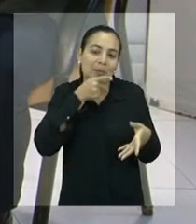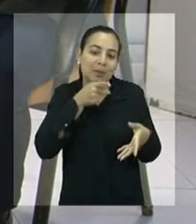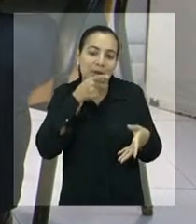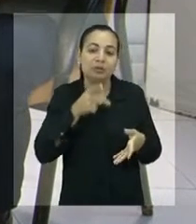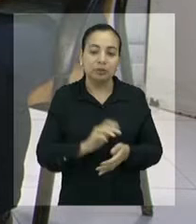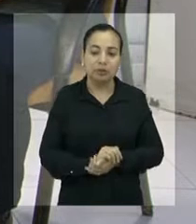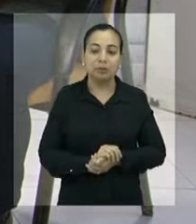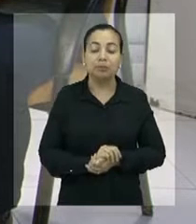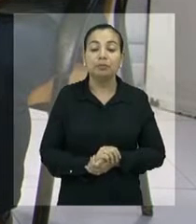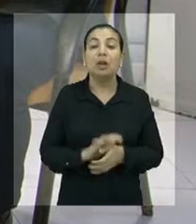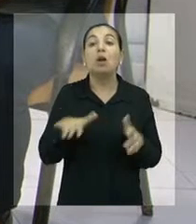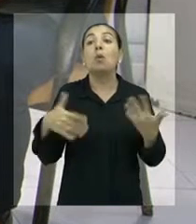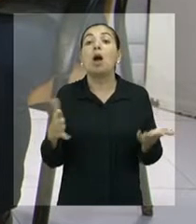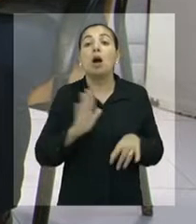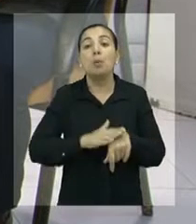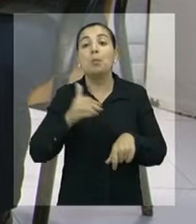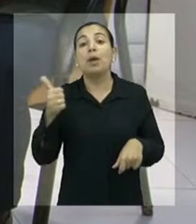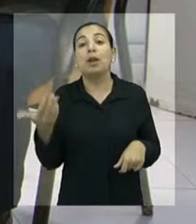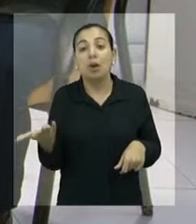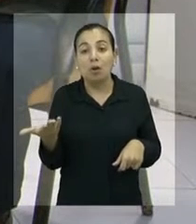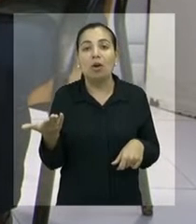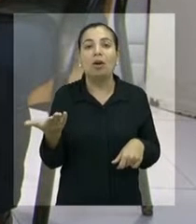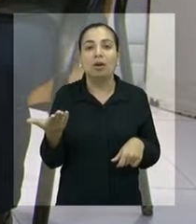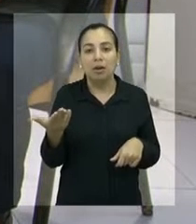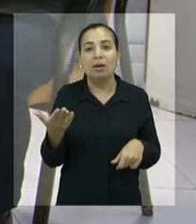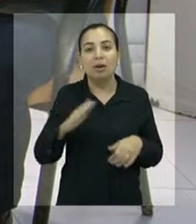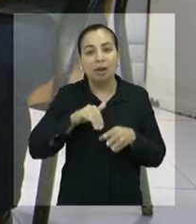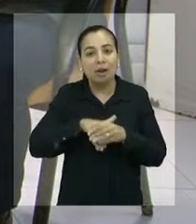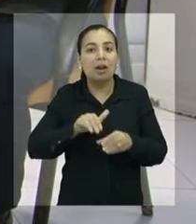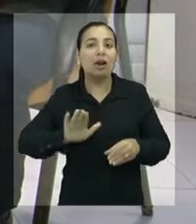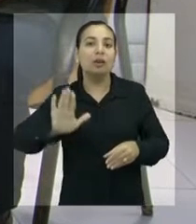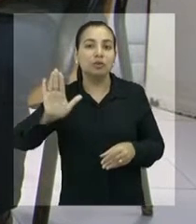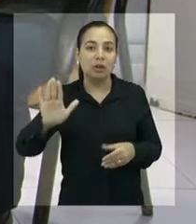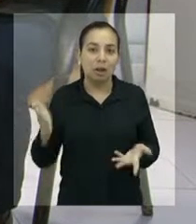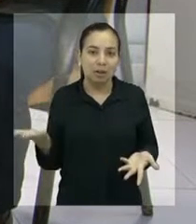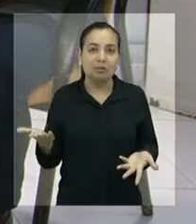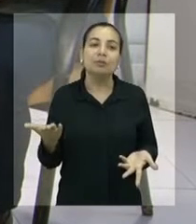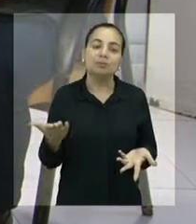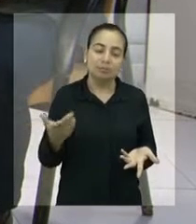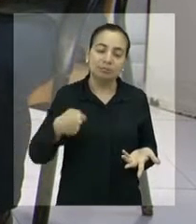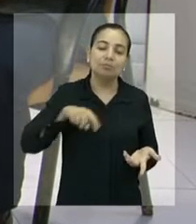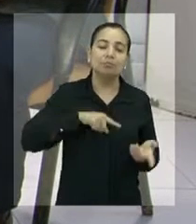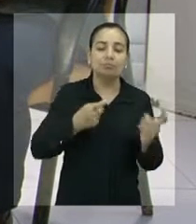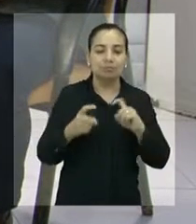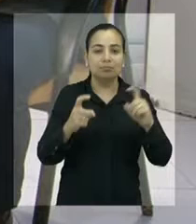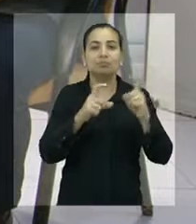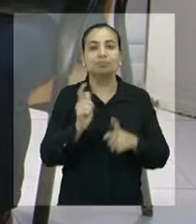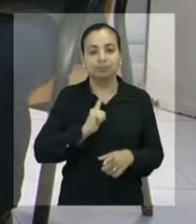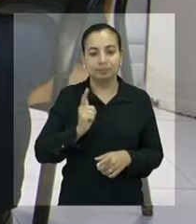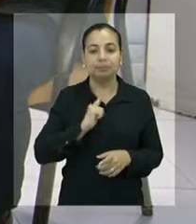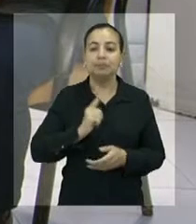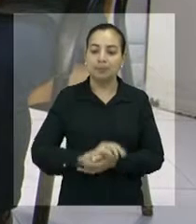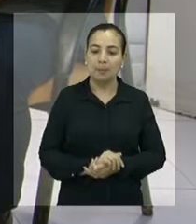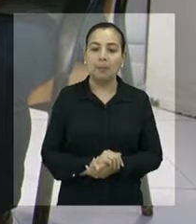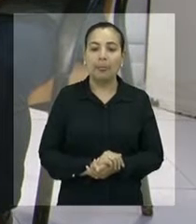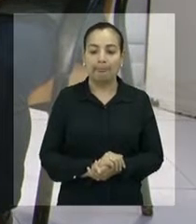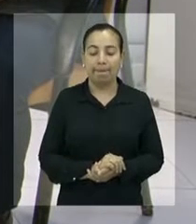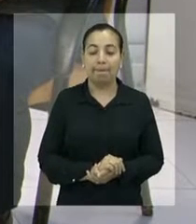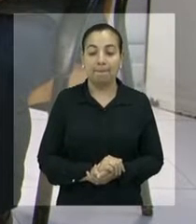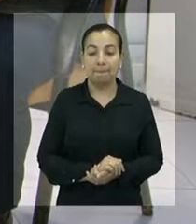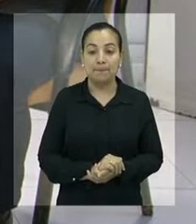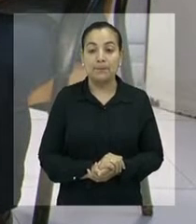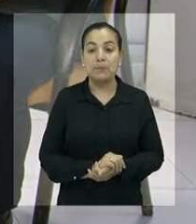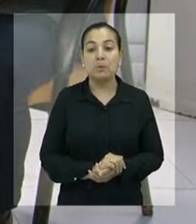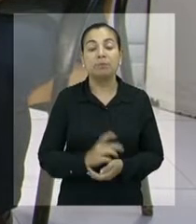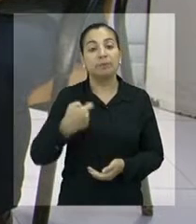qual vai ser o melhor candidato. Mas ainda não tem no horizonte, assim, nenhum nome, né? Tem, tem. Nós temos,